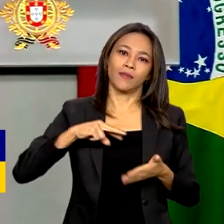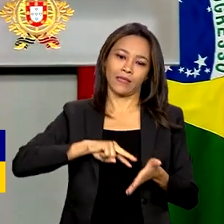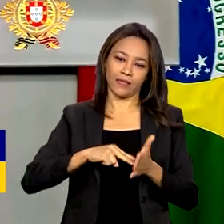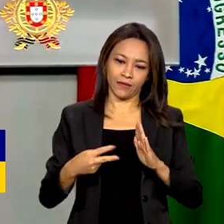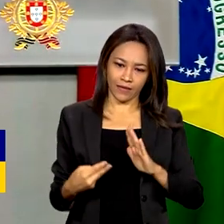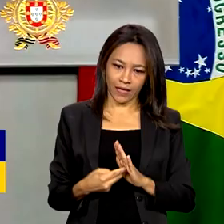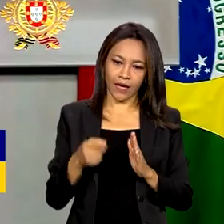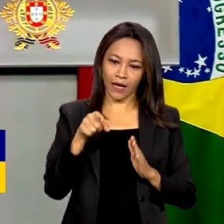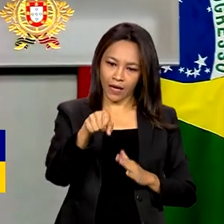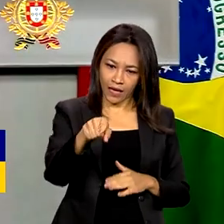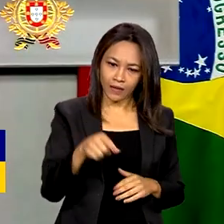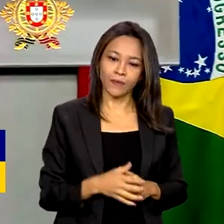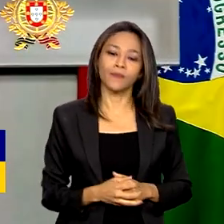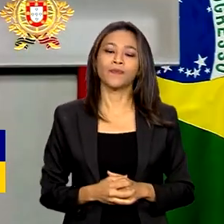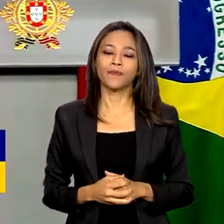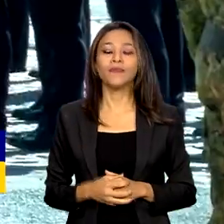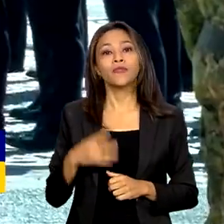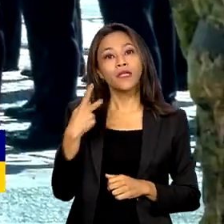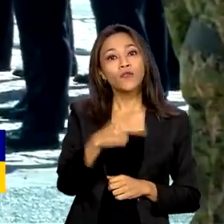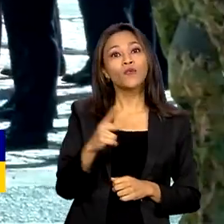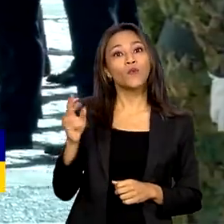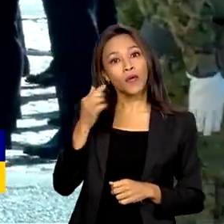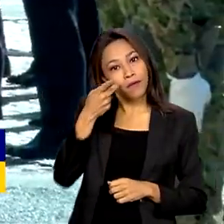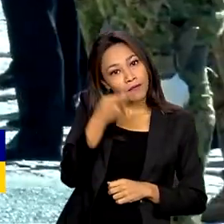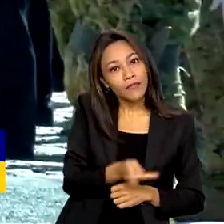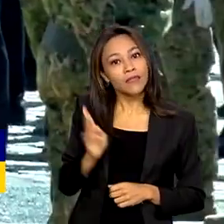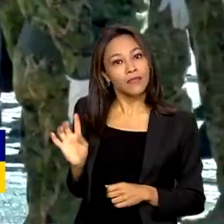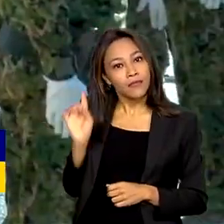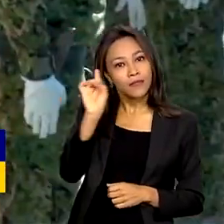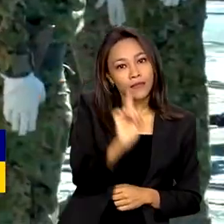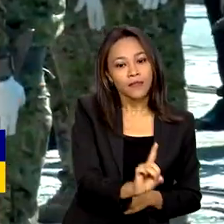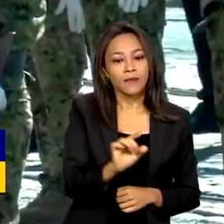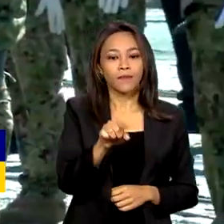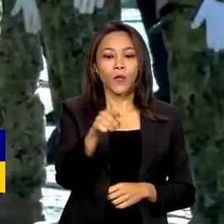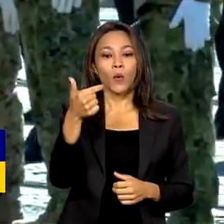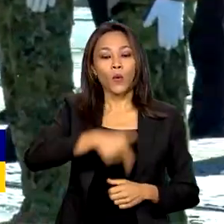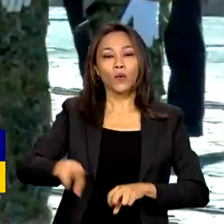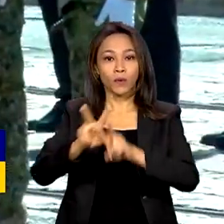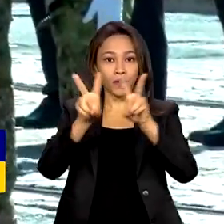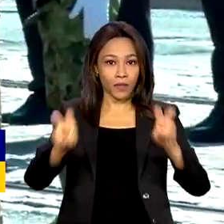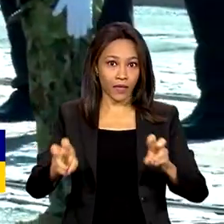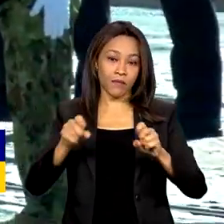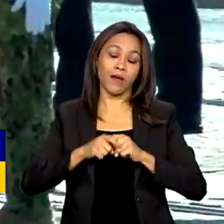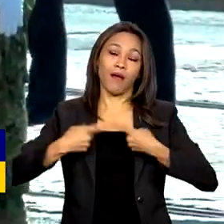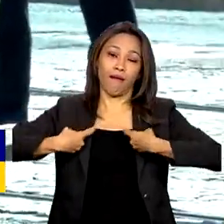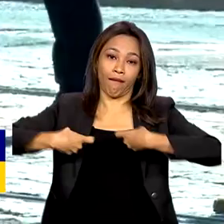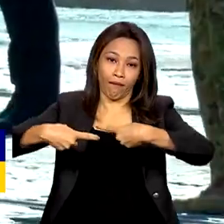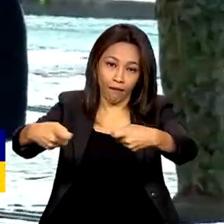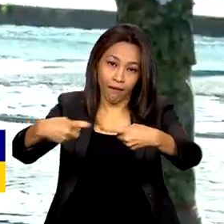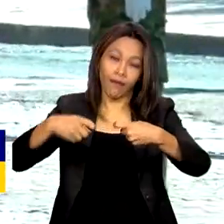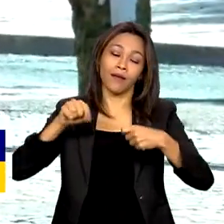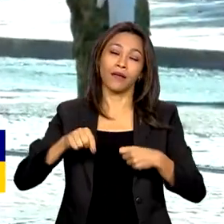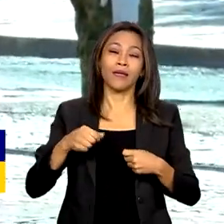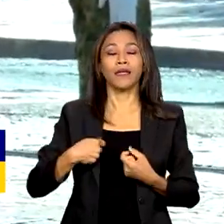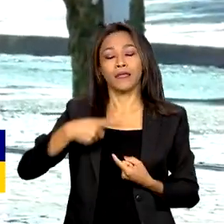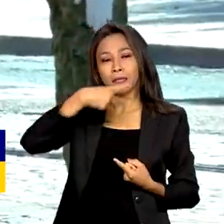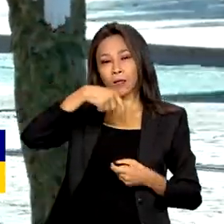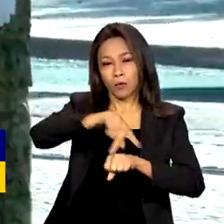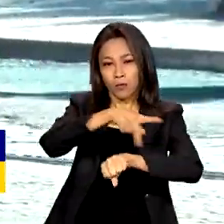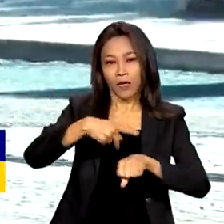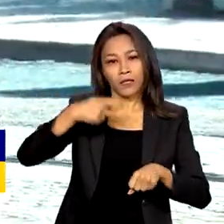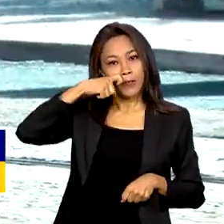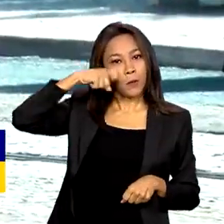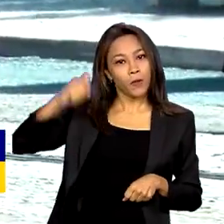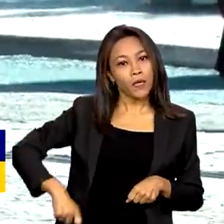e decisivo da vossa visita. Em pauta também a guerra no leste europeu entre Rússia e Ucrânia. Lula